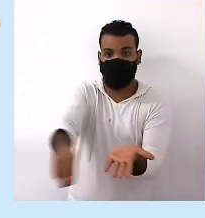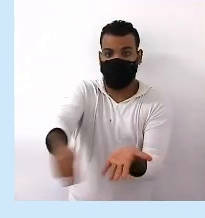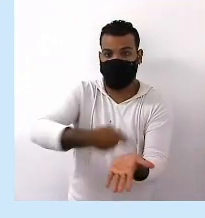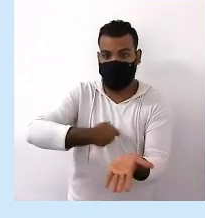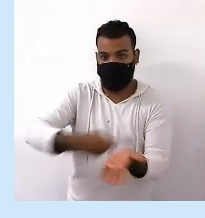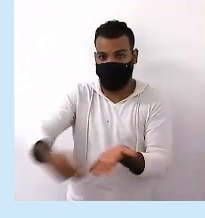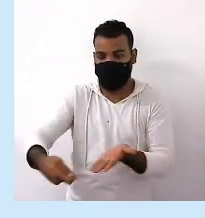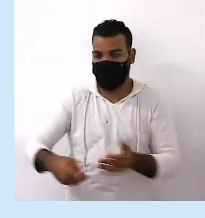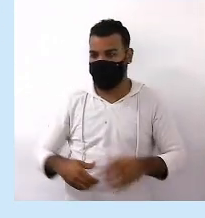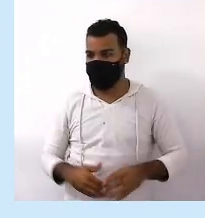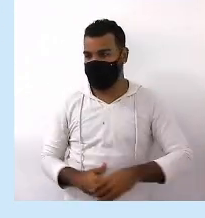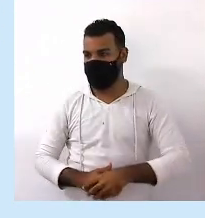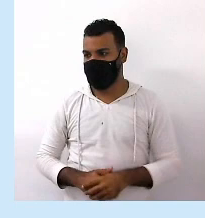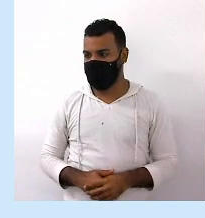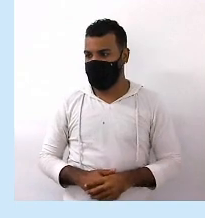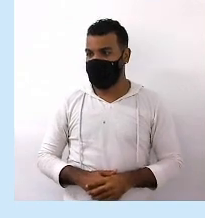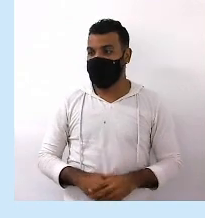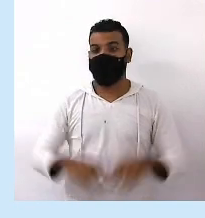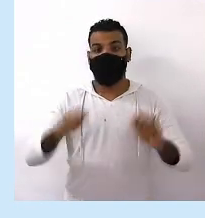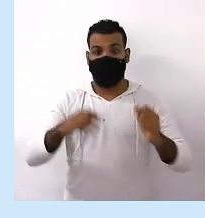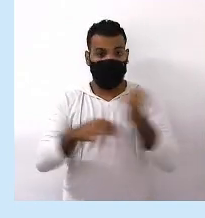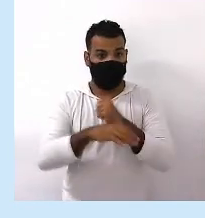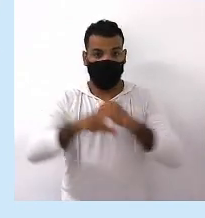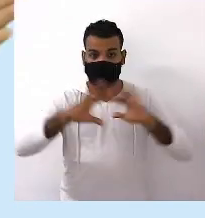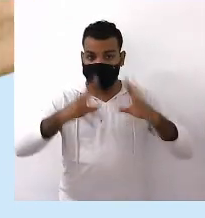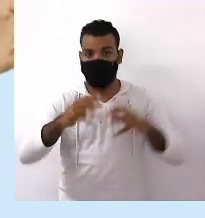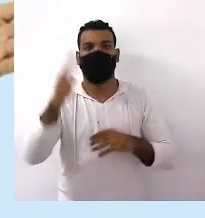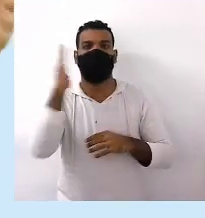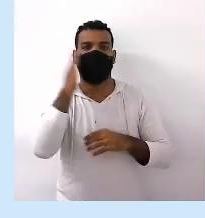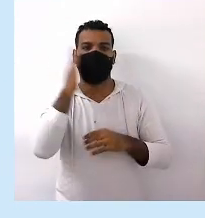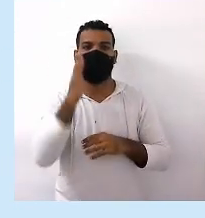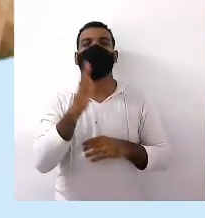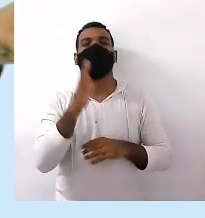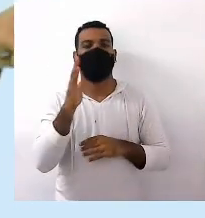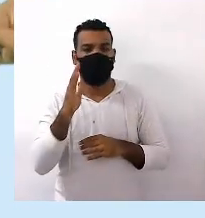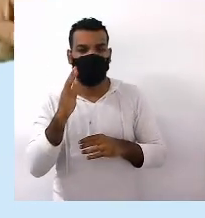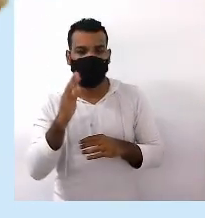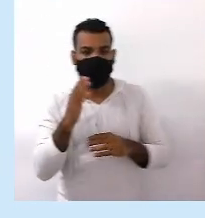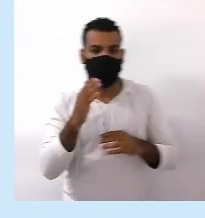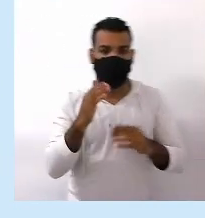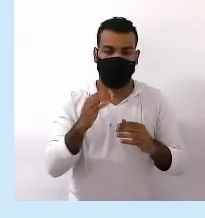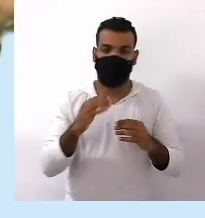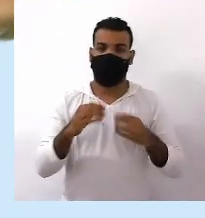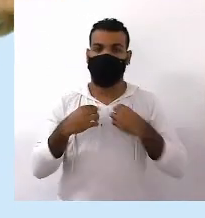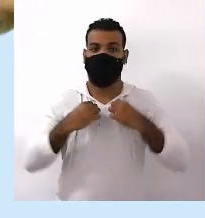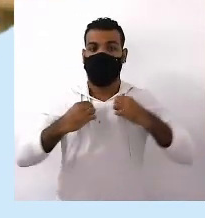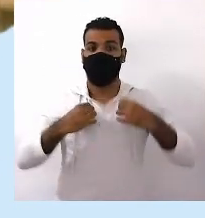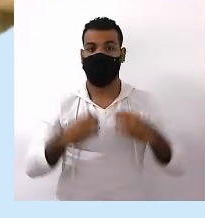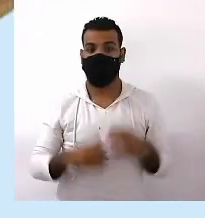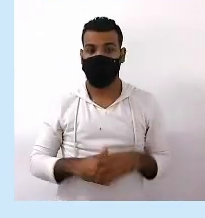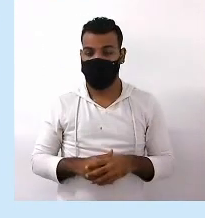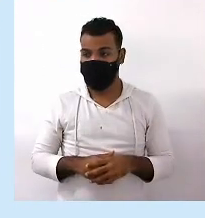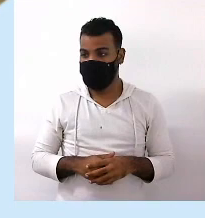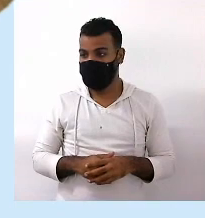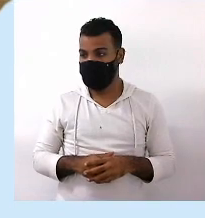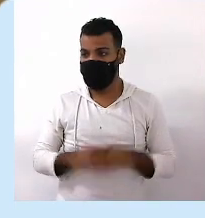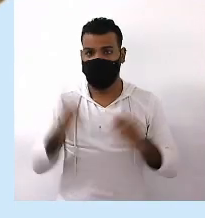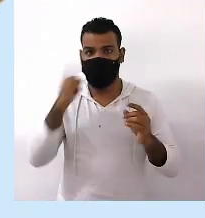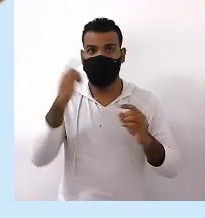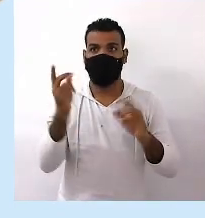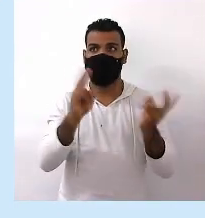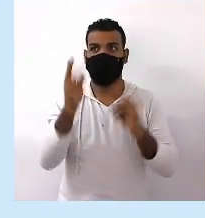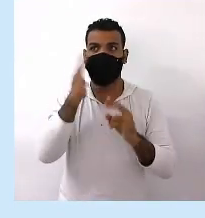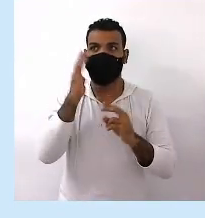Oficialmente Para garantir Que todo mundo Tenha o mesmo acesso E a mesma informação E não haja Contradição